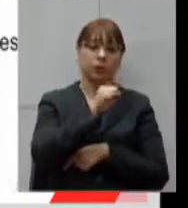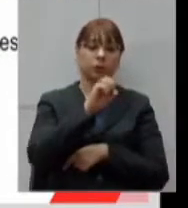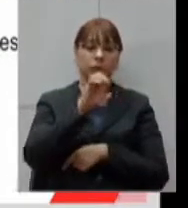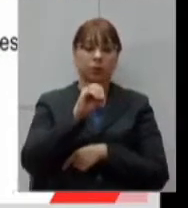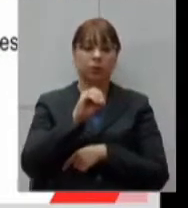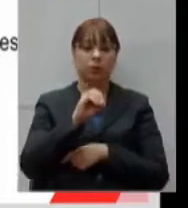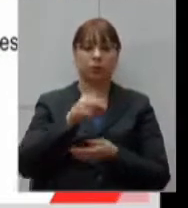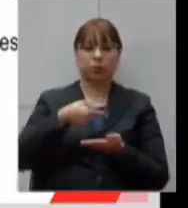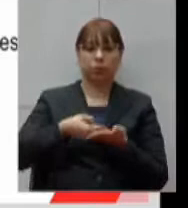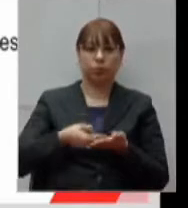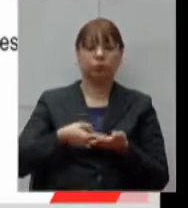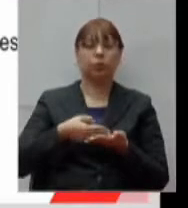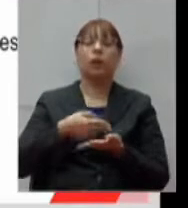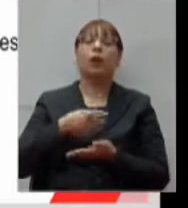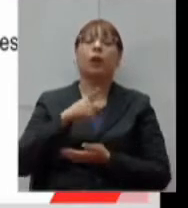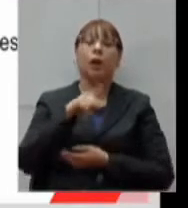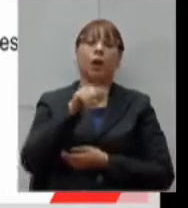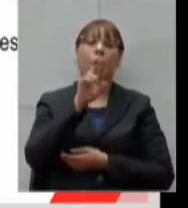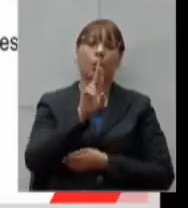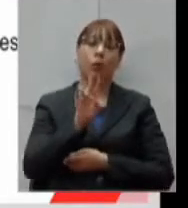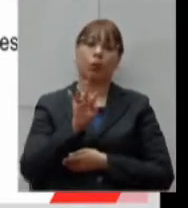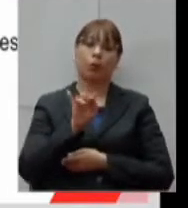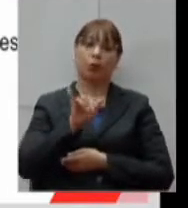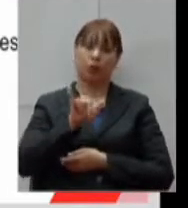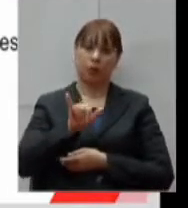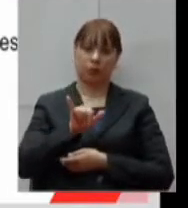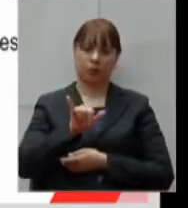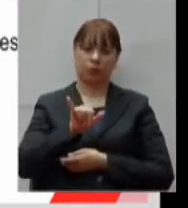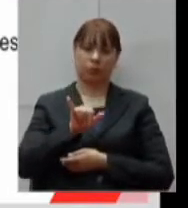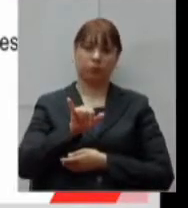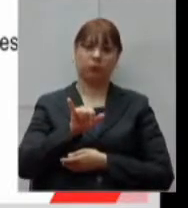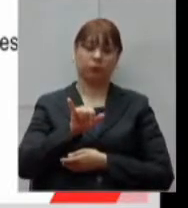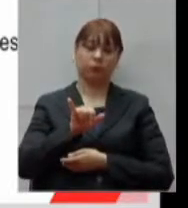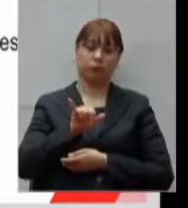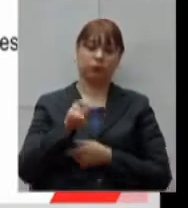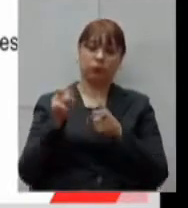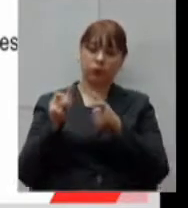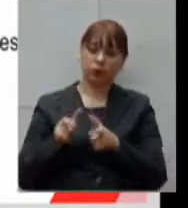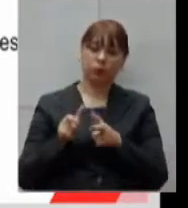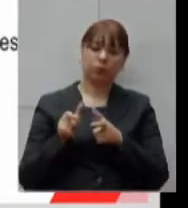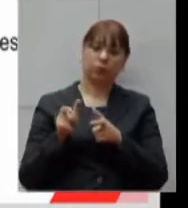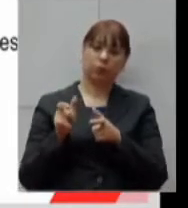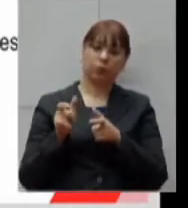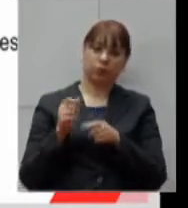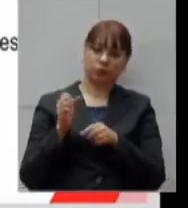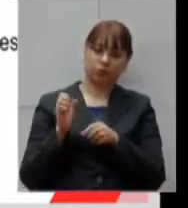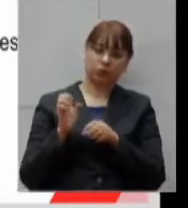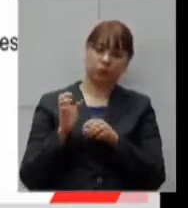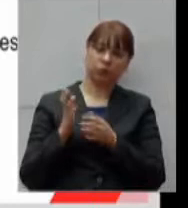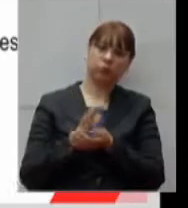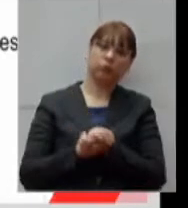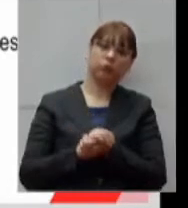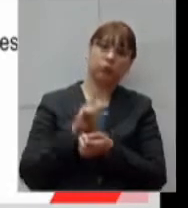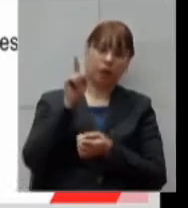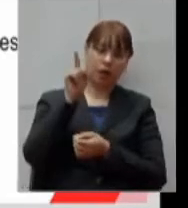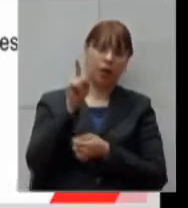UTI nas instalações cedidas em Betim.